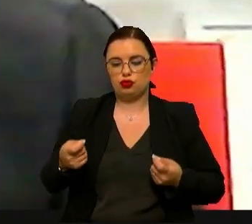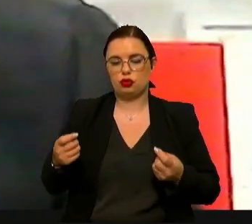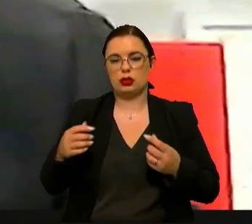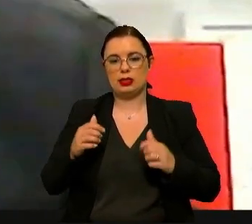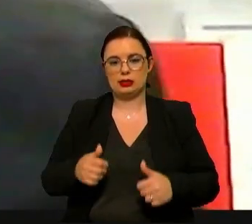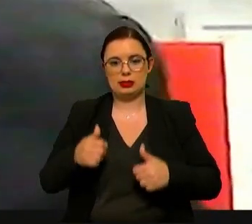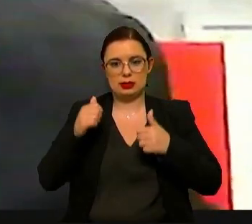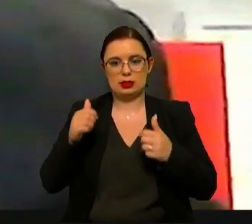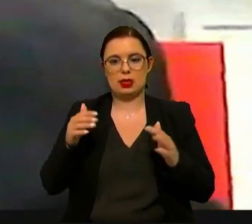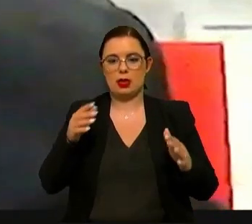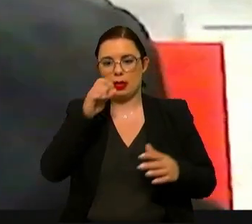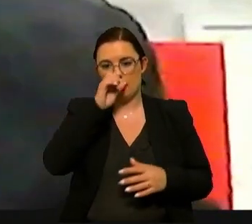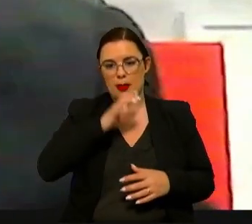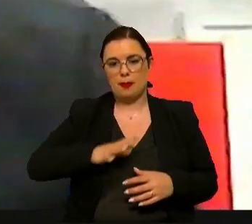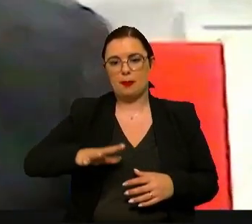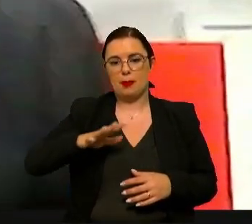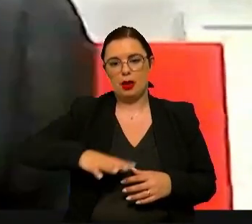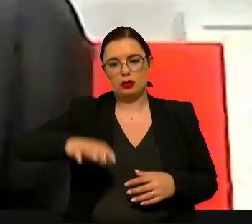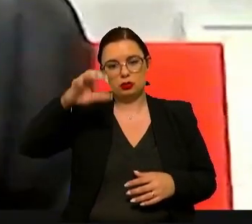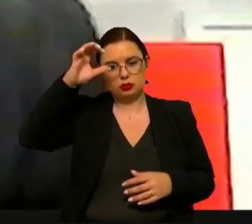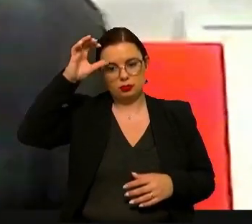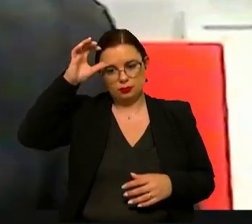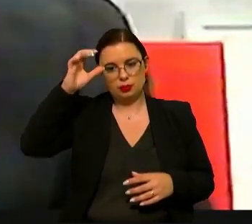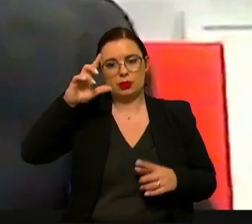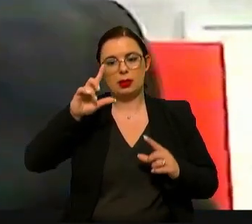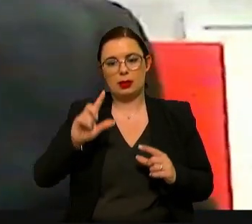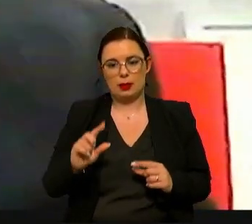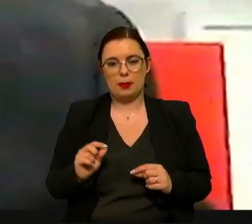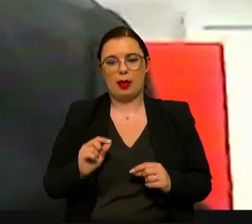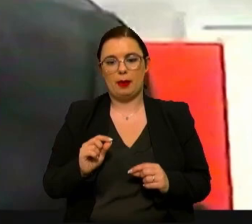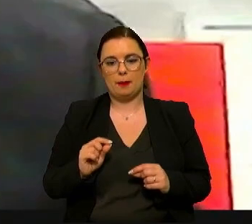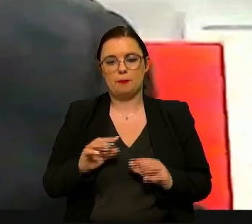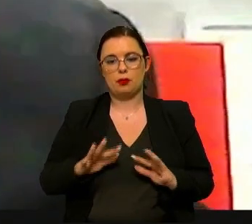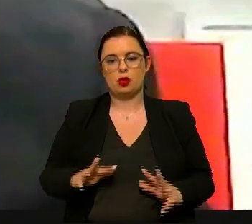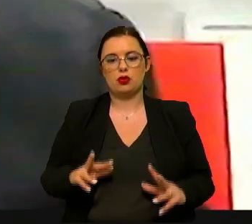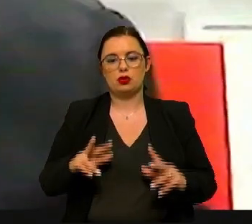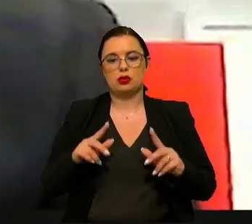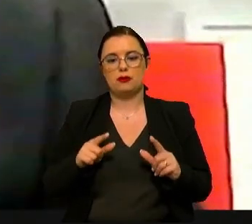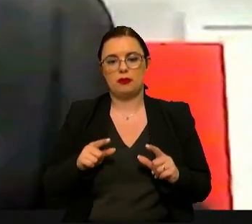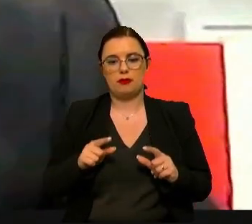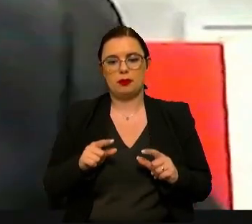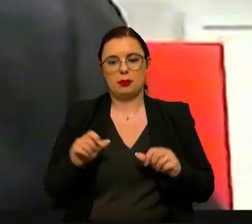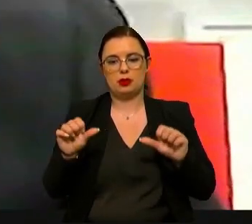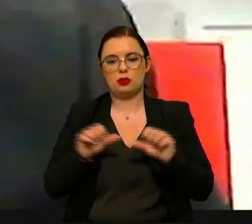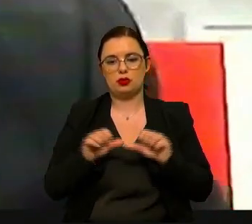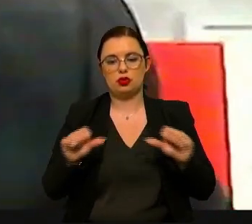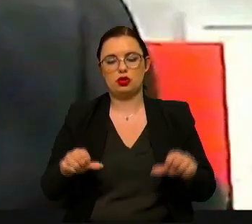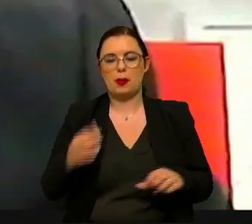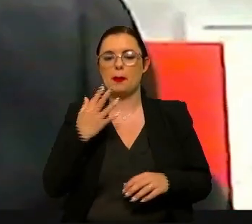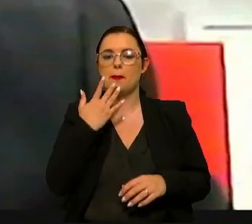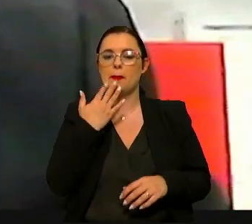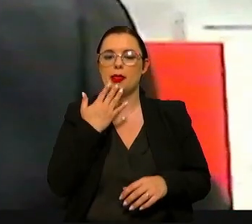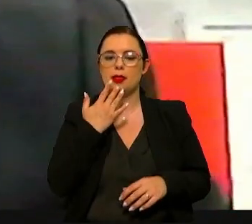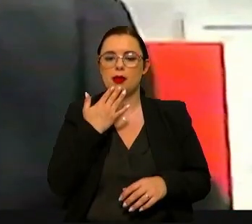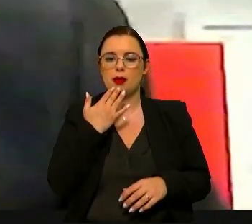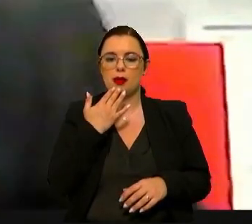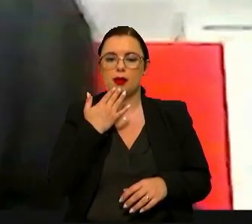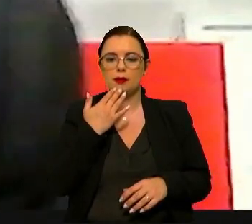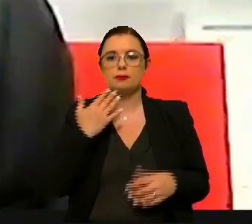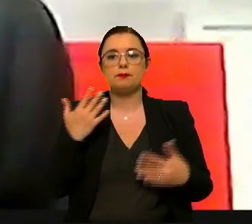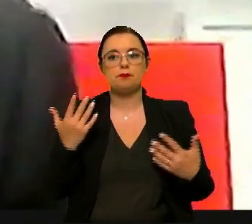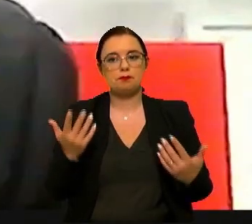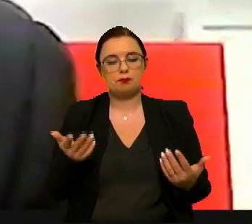em termos dos parques inteligentes e também o desenvolvimento dos sistemas de bateria e